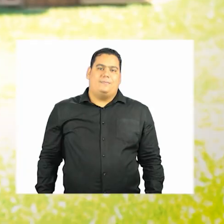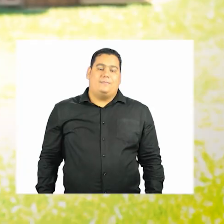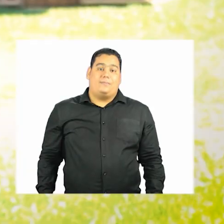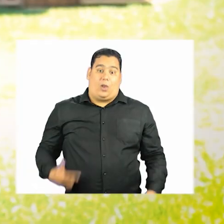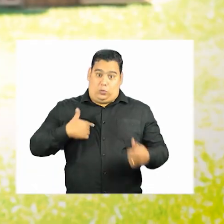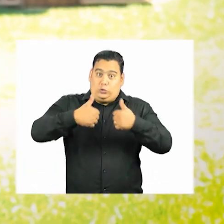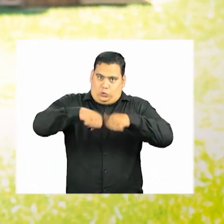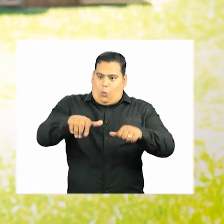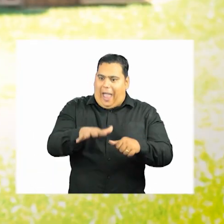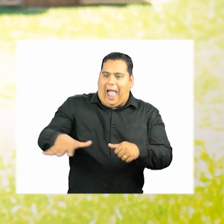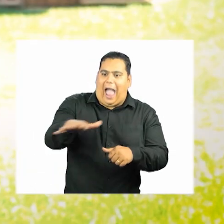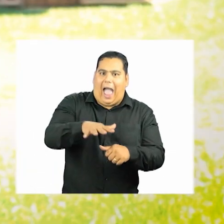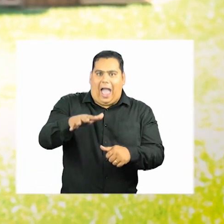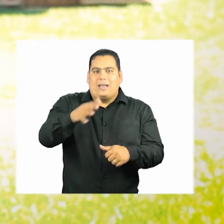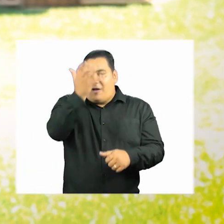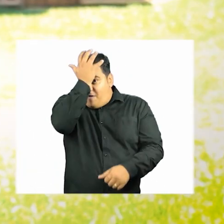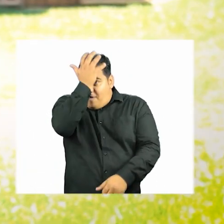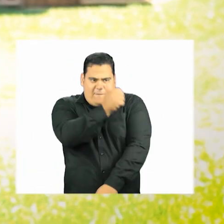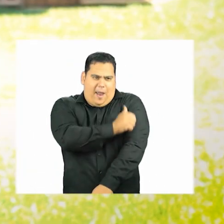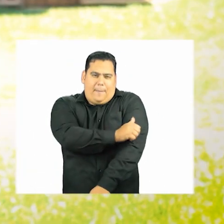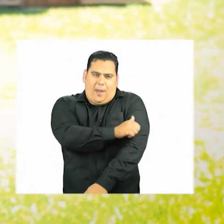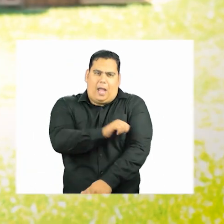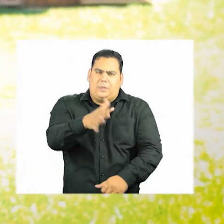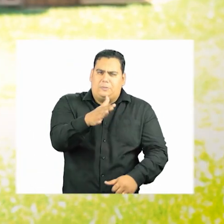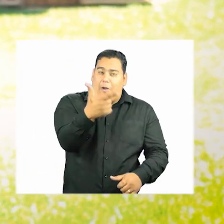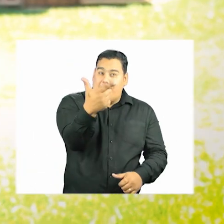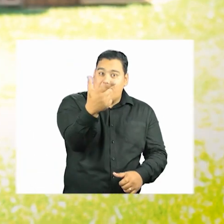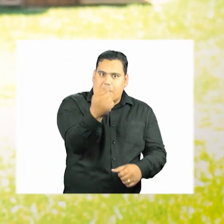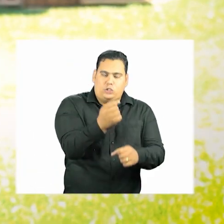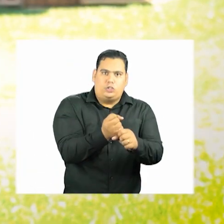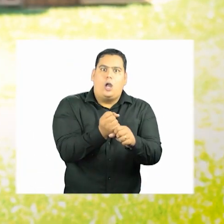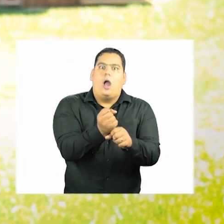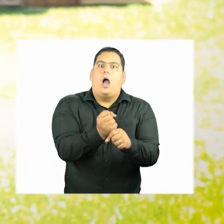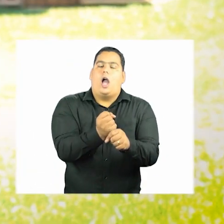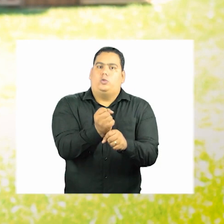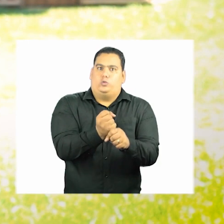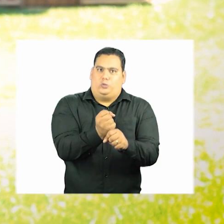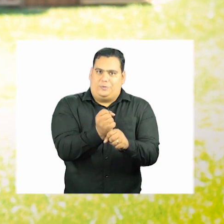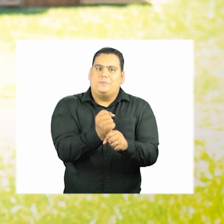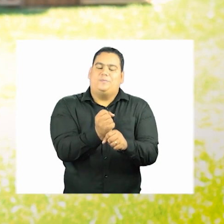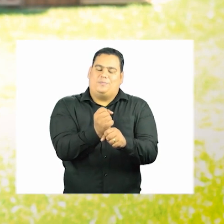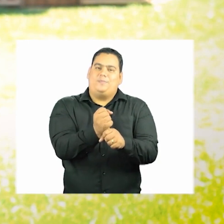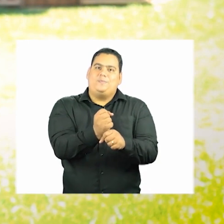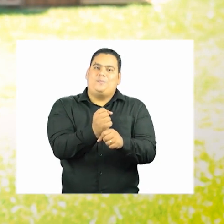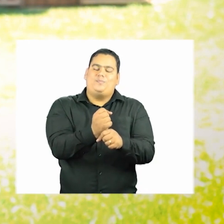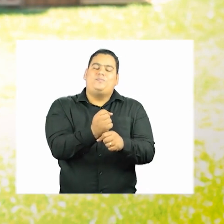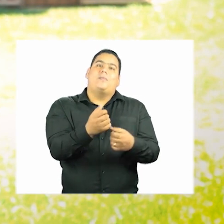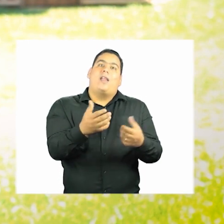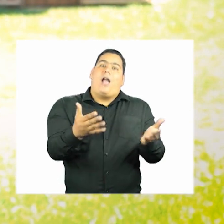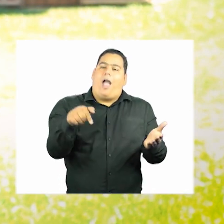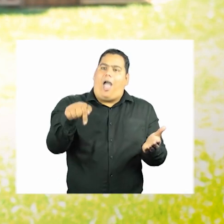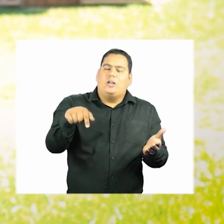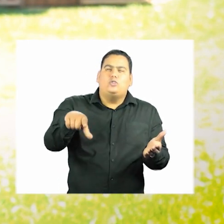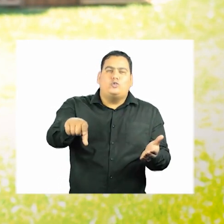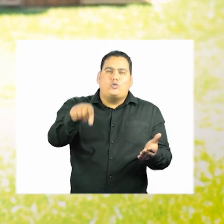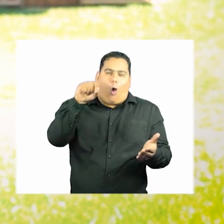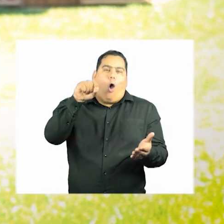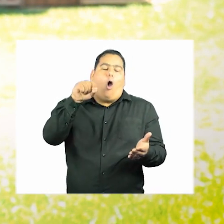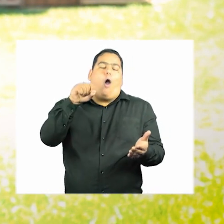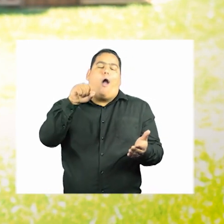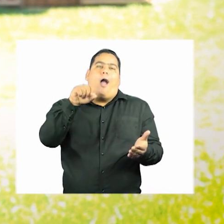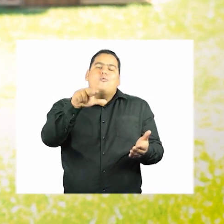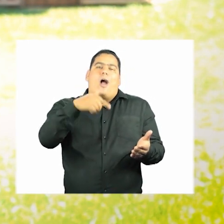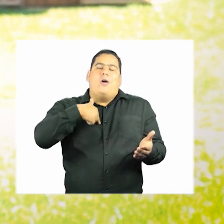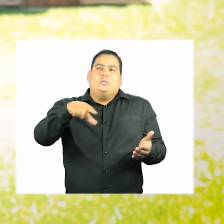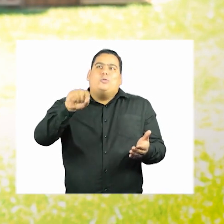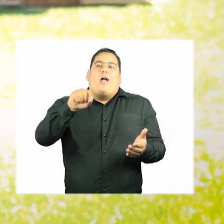Estou na área da enfermagem há mais ou menos 20 anos, sendo que essa escolha foi uma